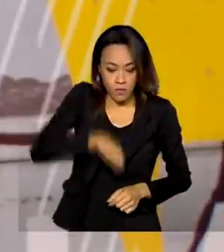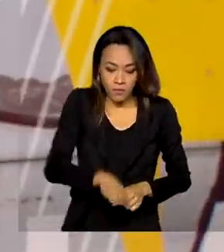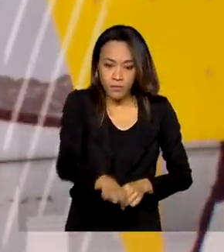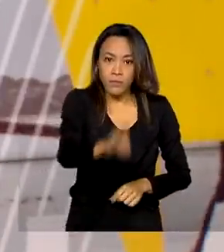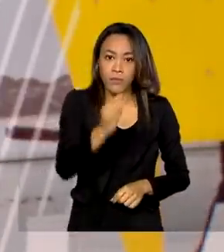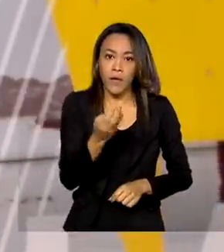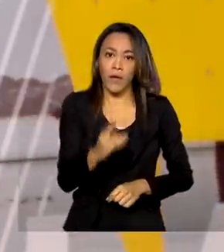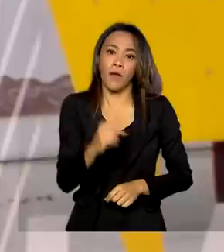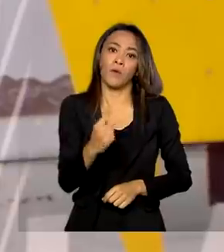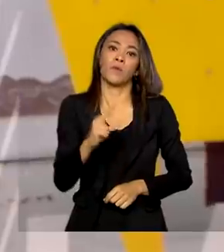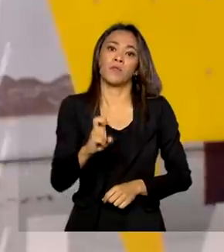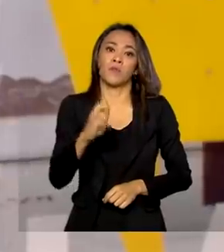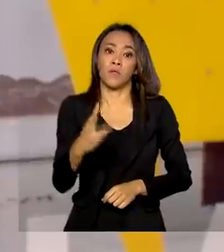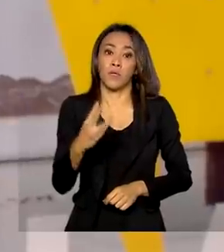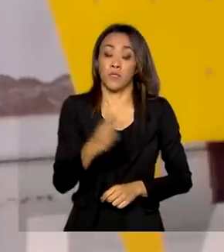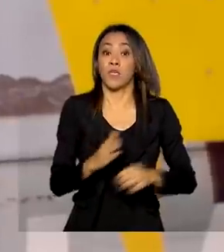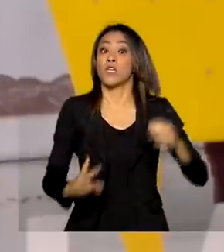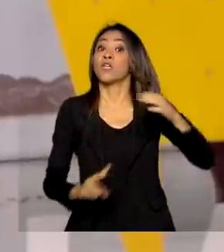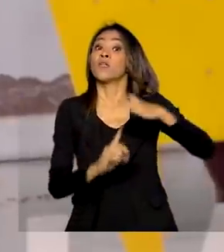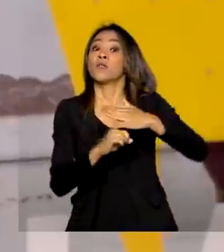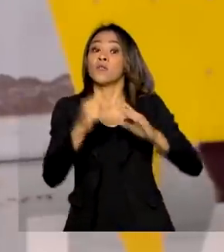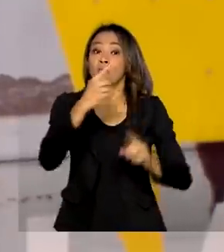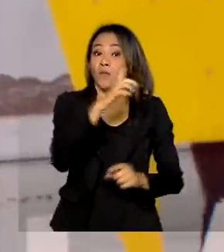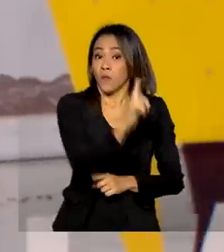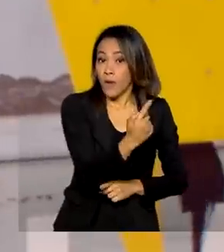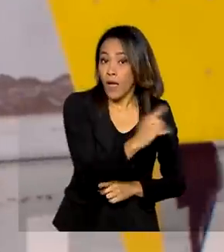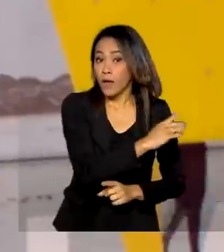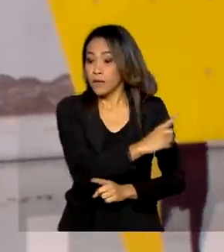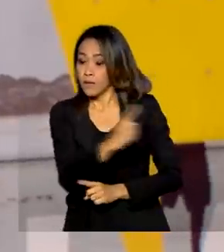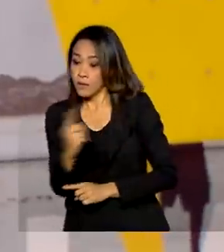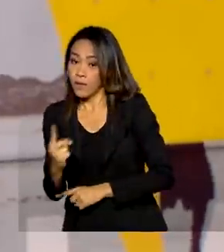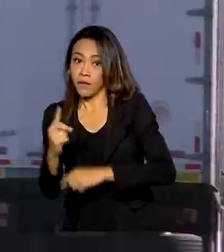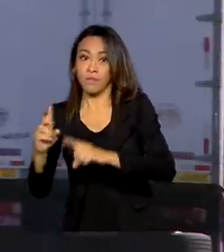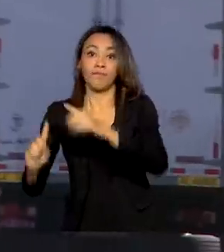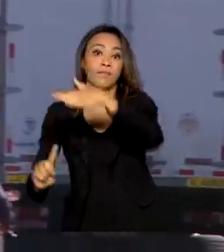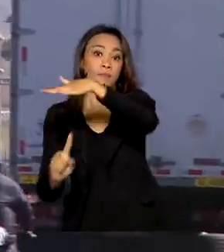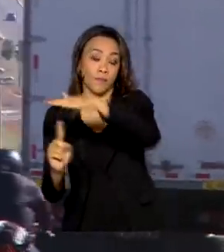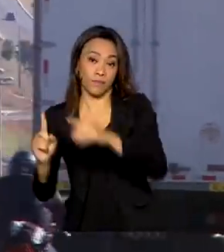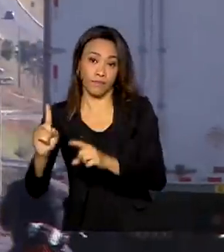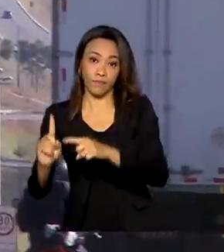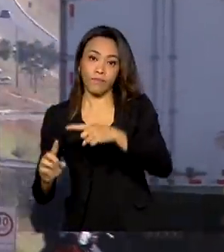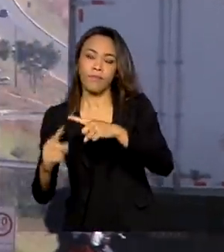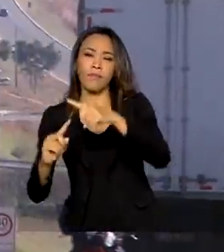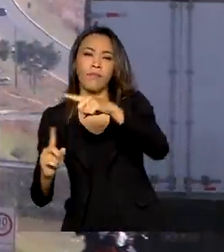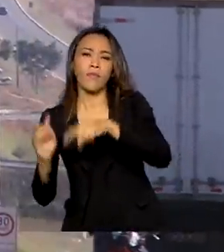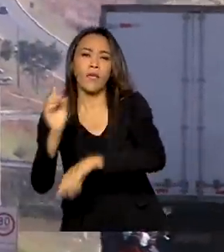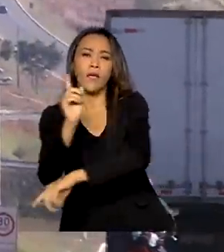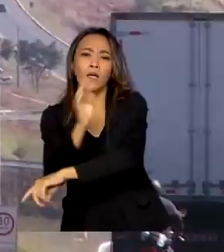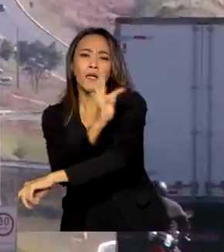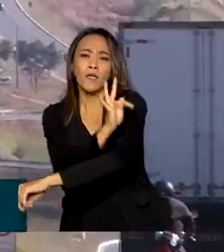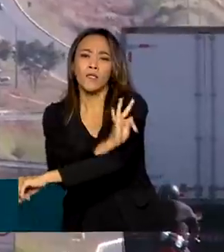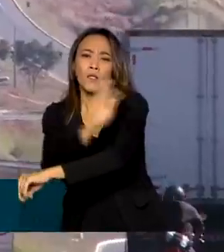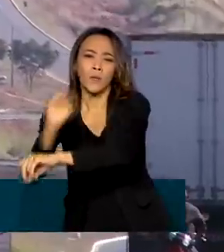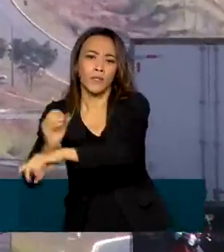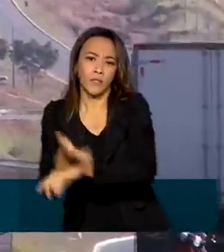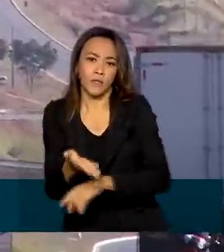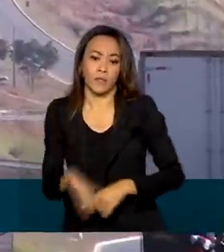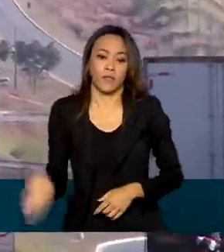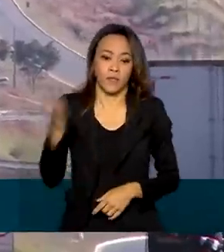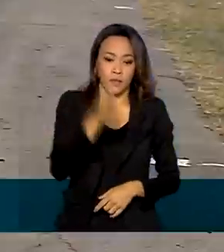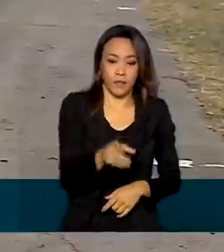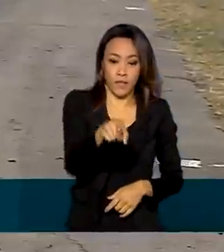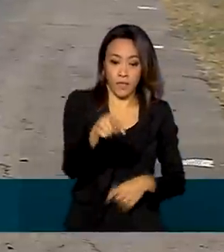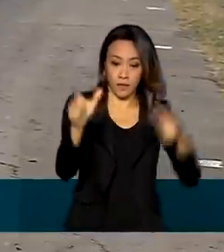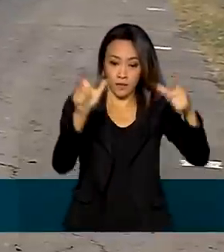Goiás. Foram 850 quilômetros concedidos. A principal ligação do Meio Norte com o centro-sul do